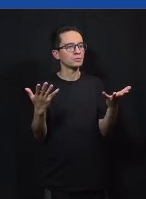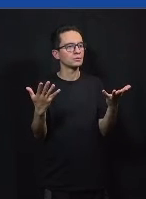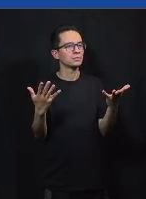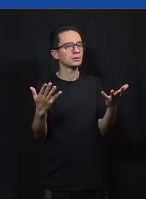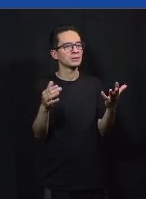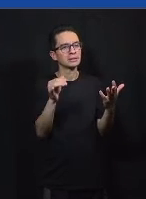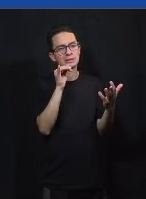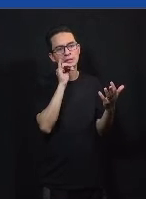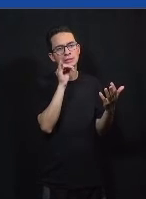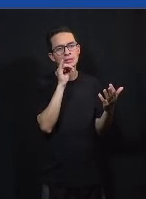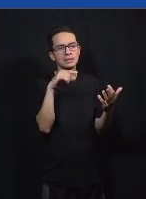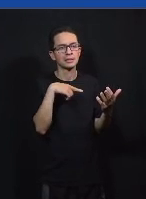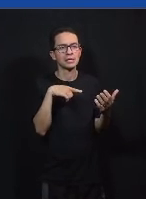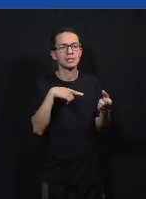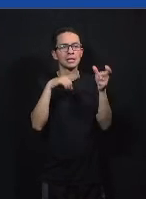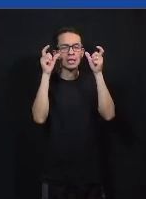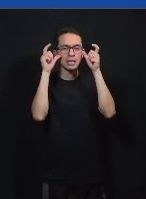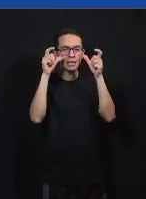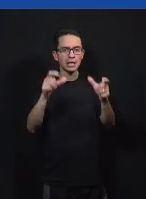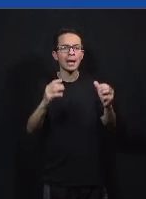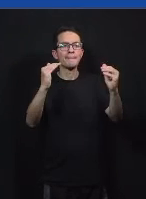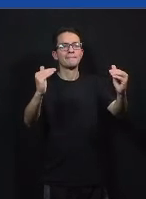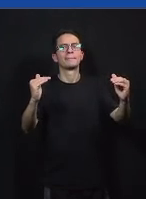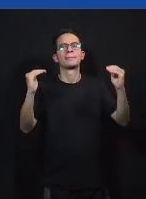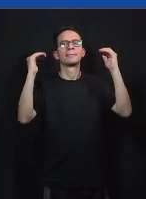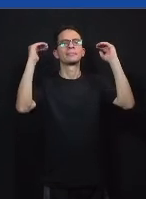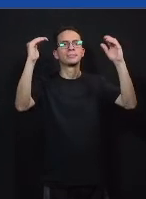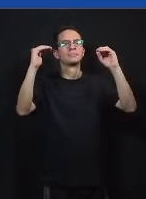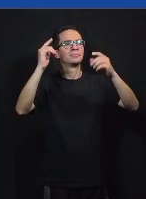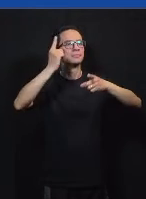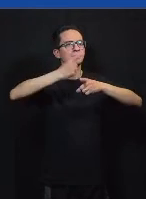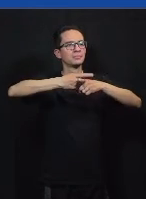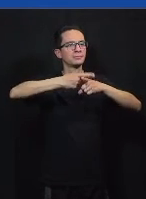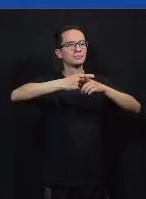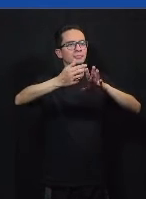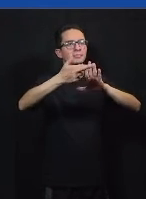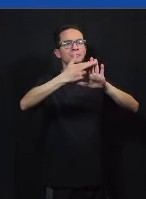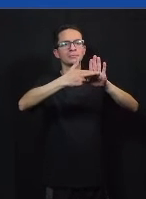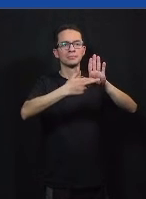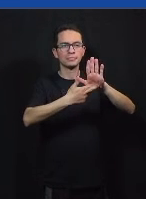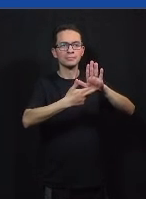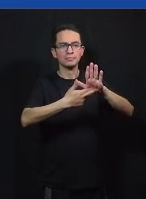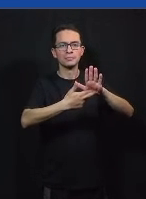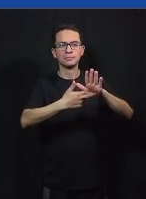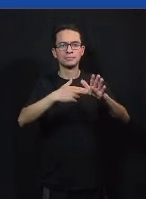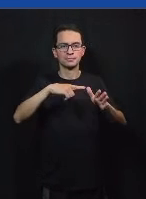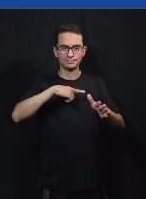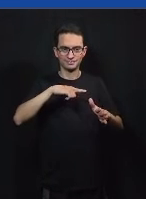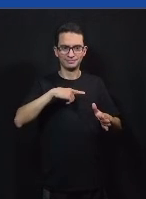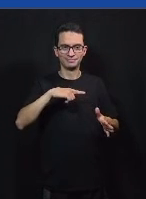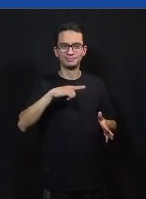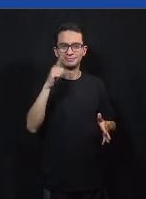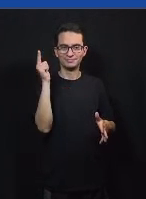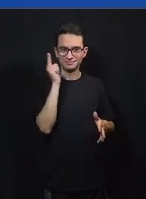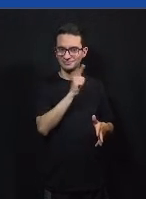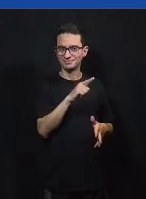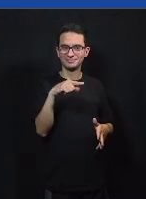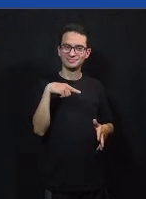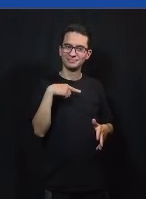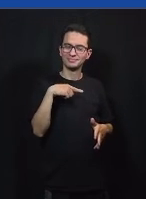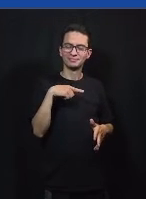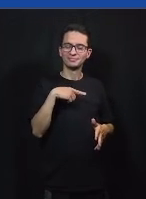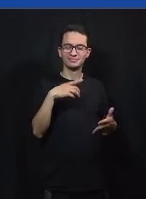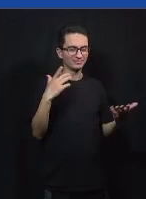exploratório mais interessante do ponto de vista por não ter regras ela pode ser mais onde ela lhe leva